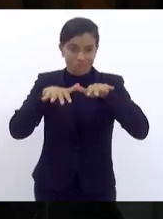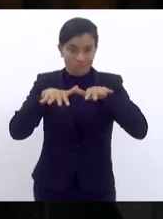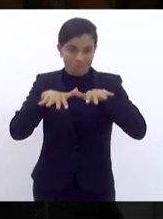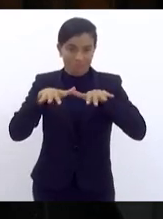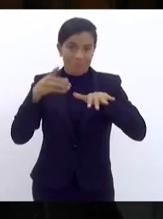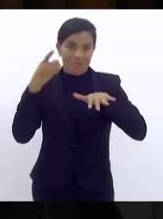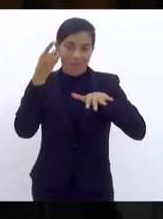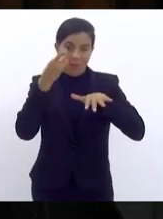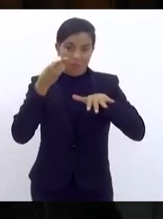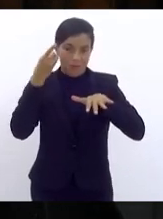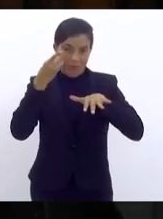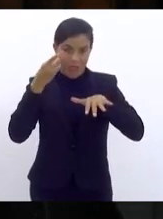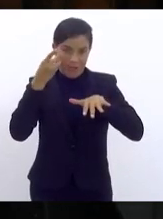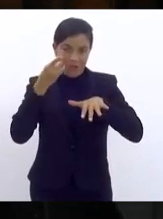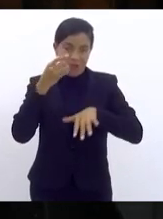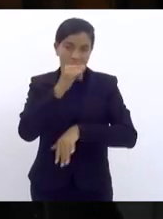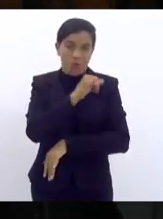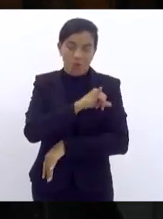Fluminense.